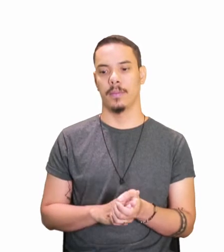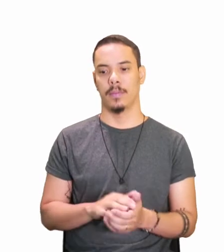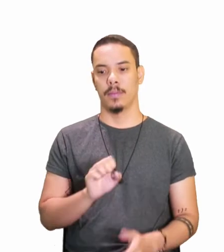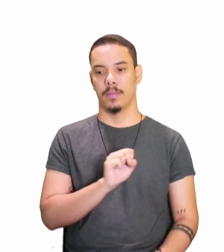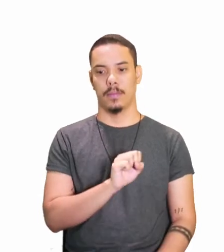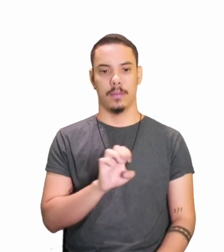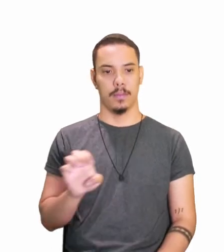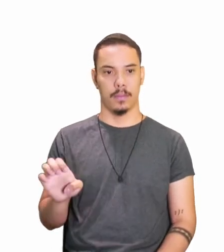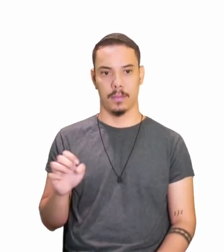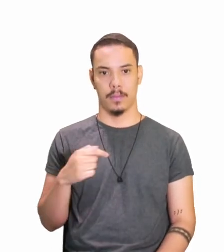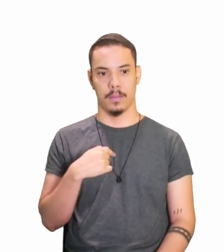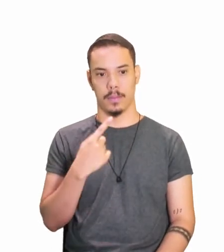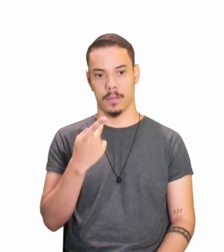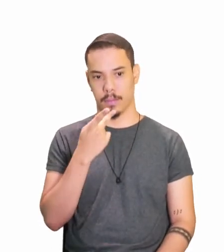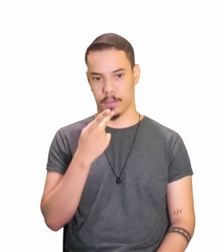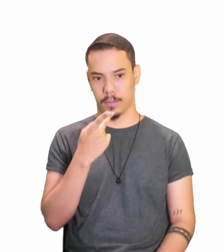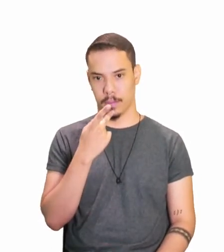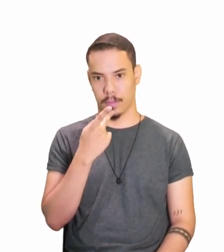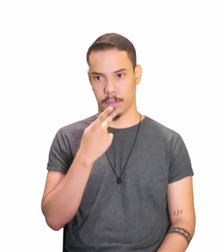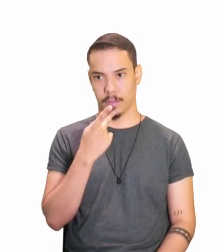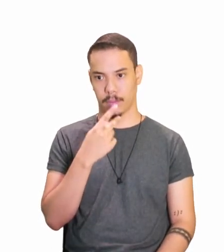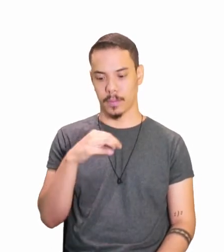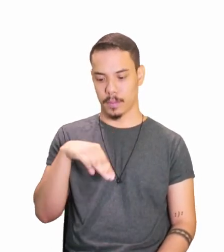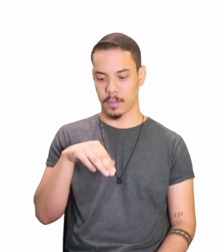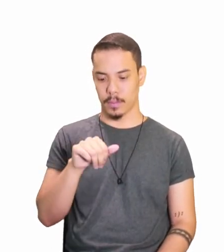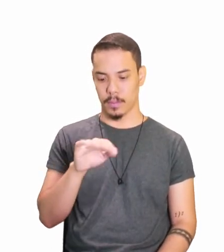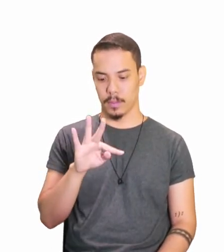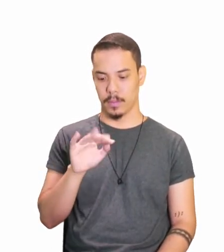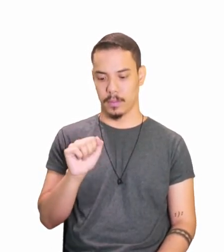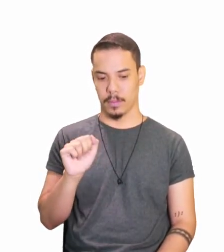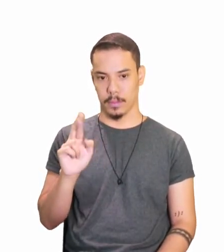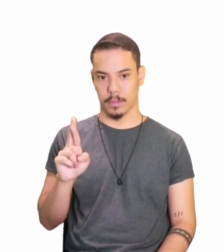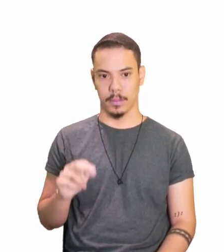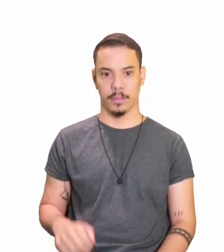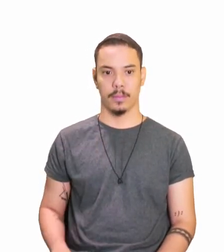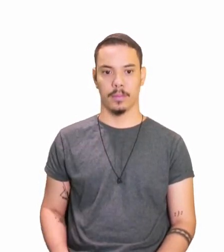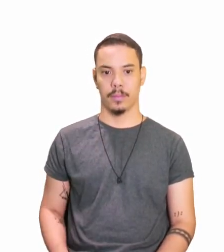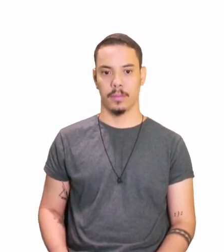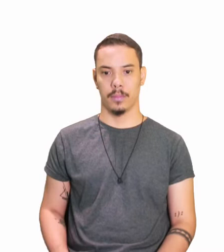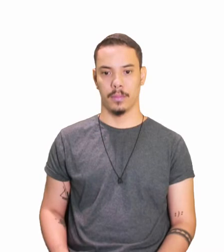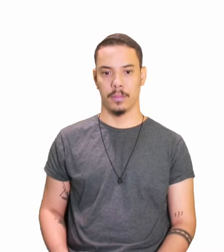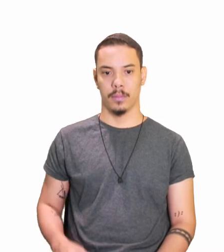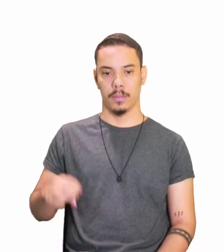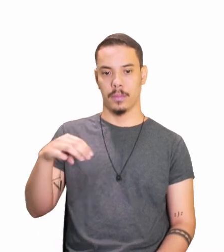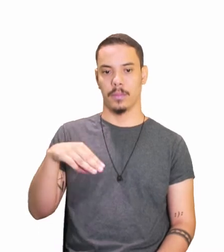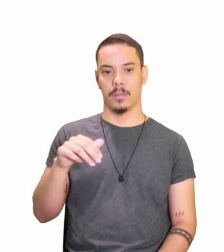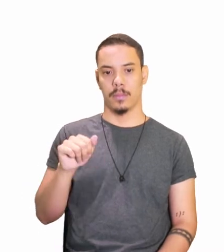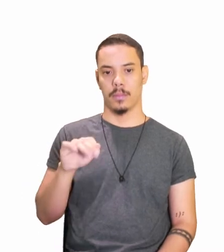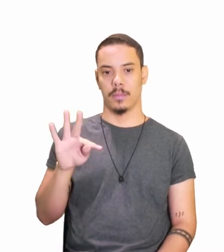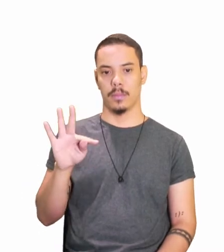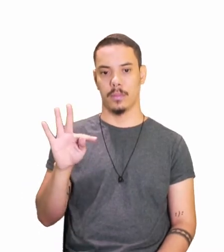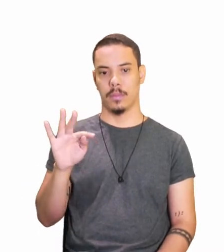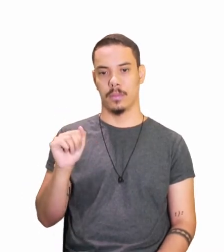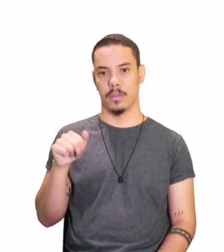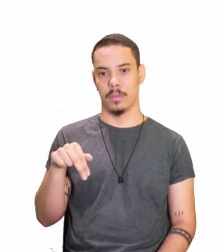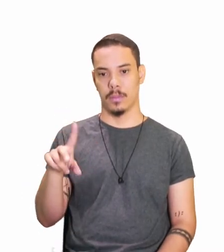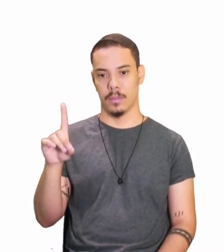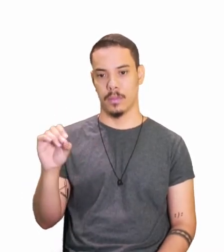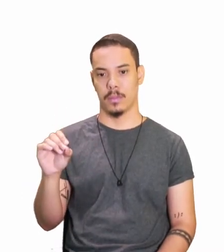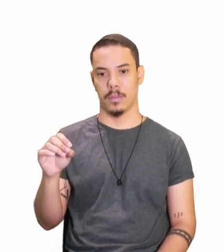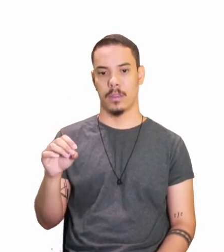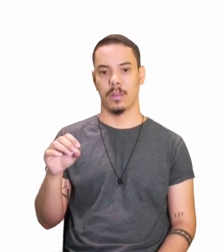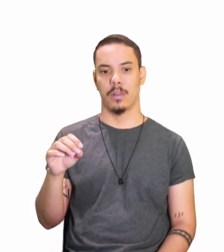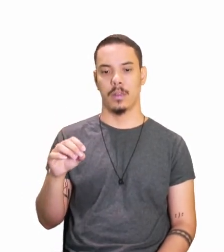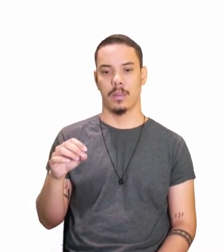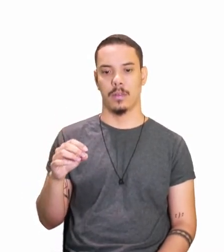aqui, o matar, no gerúndio, matando, tá bom? Fixando,